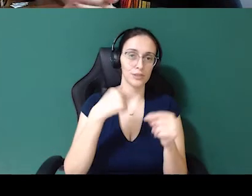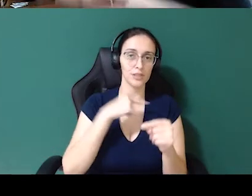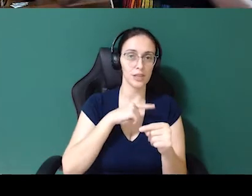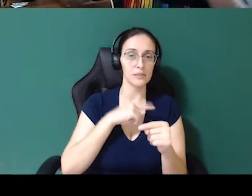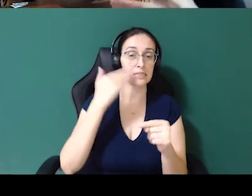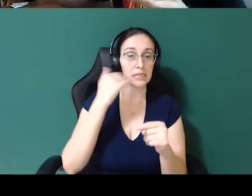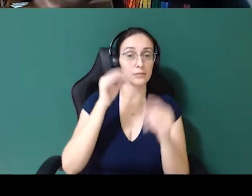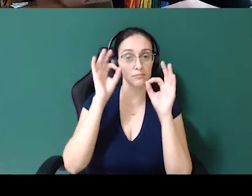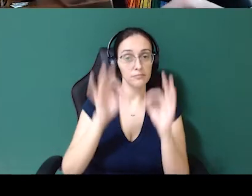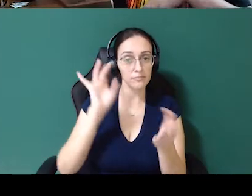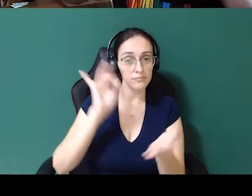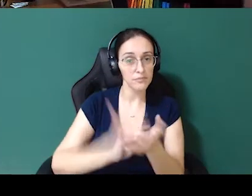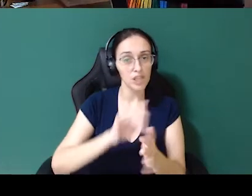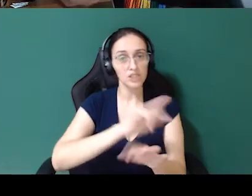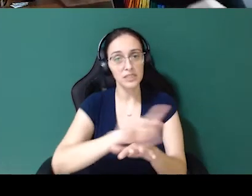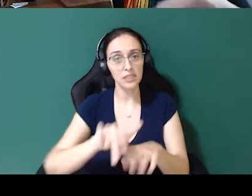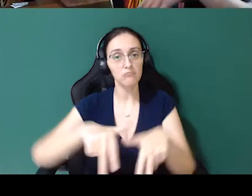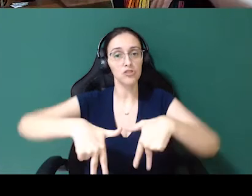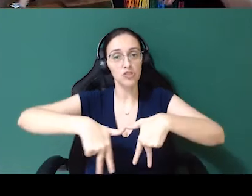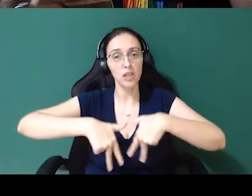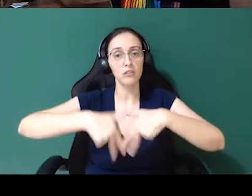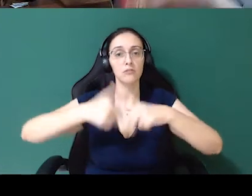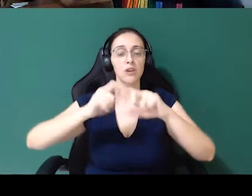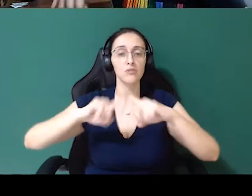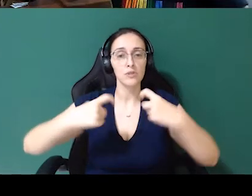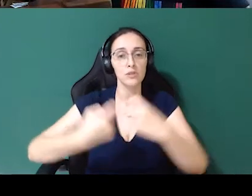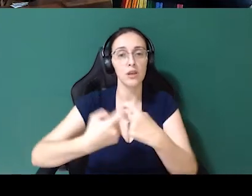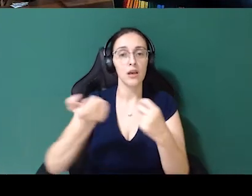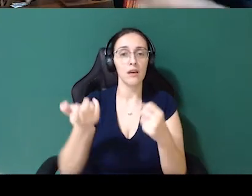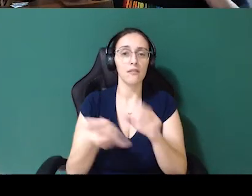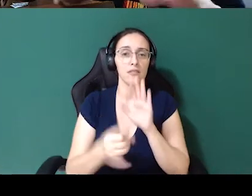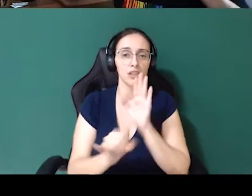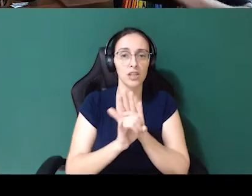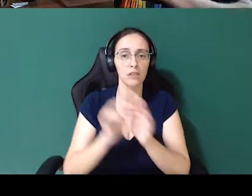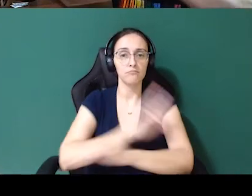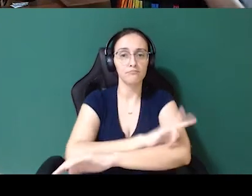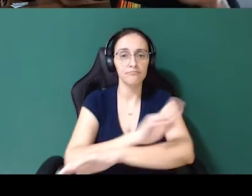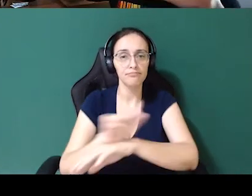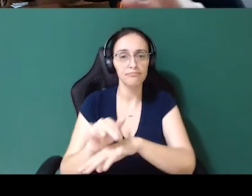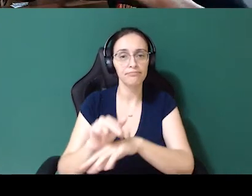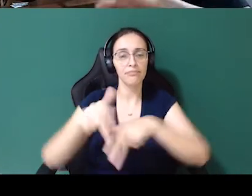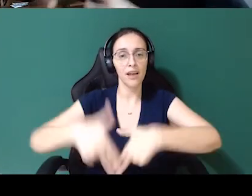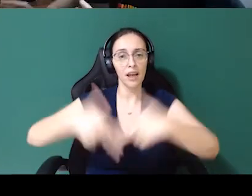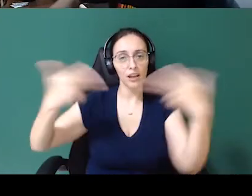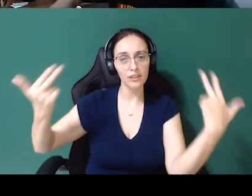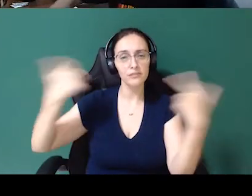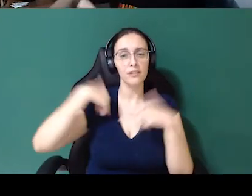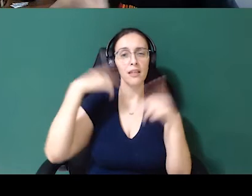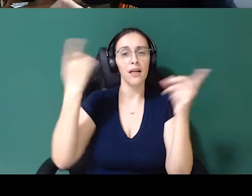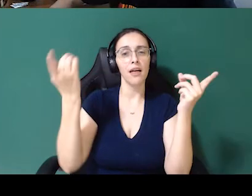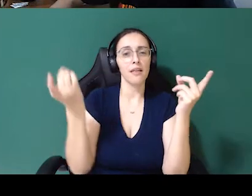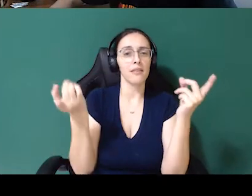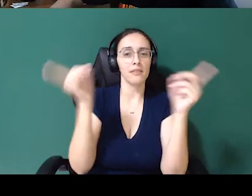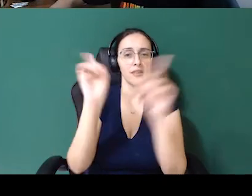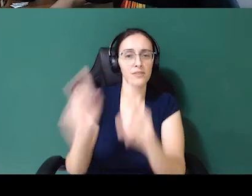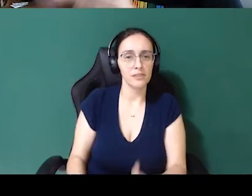saber realmente qual é a diversidade de gênero, de orientação sexual, de raça, de deficiência, de religião, de idade. Tudo isso a gente pode descobrir... A gente